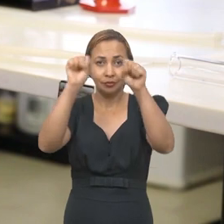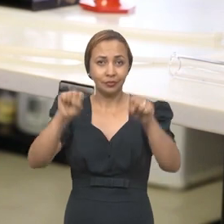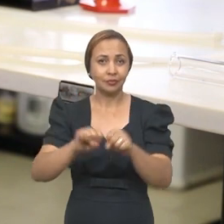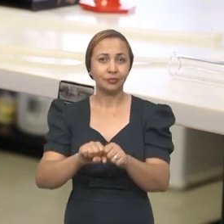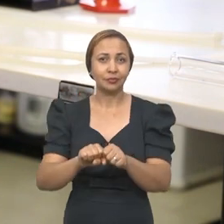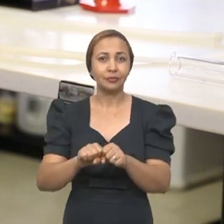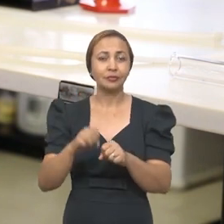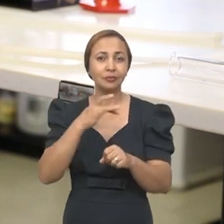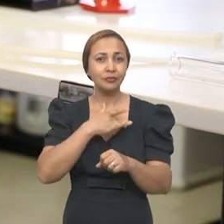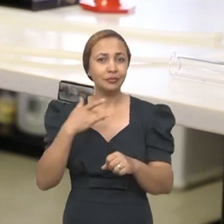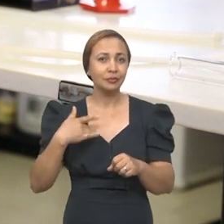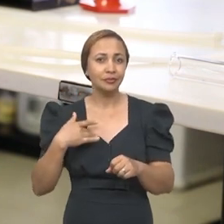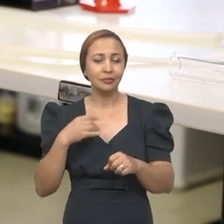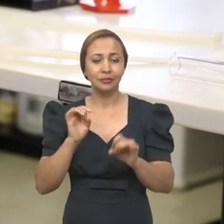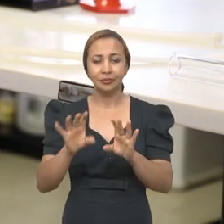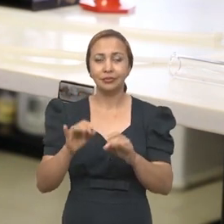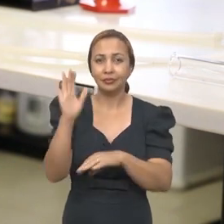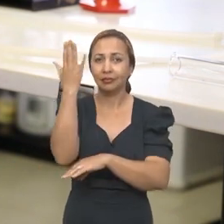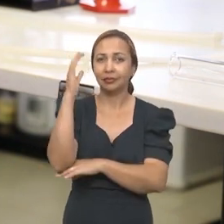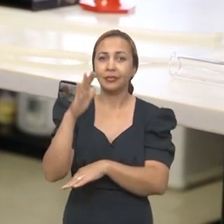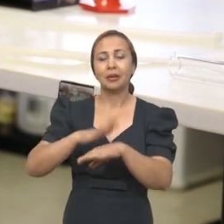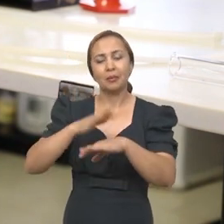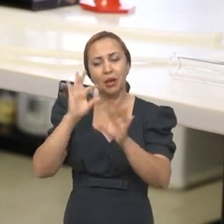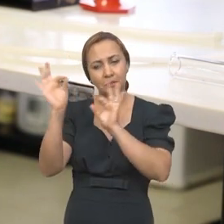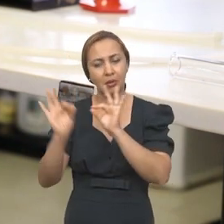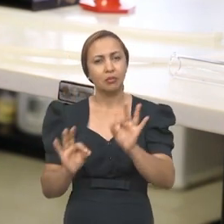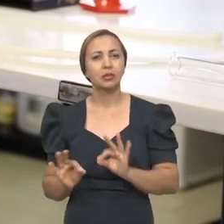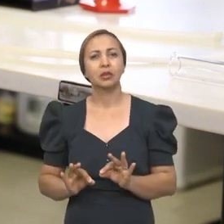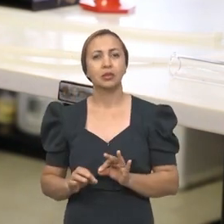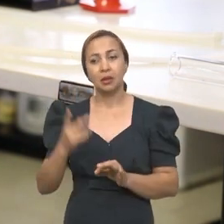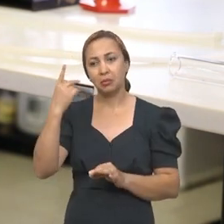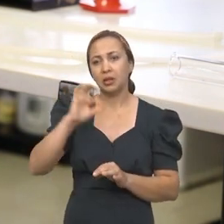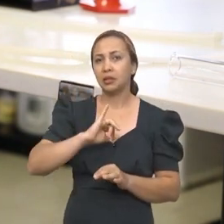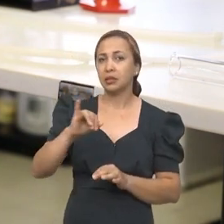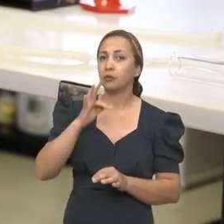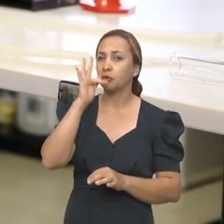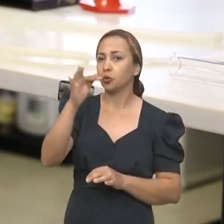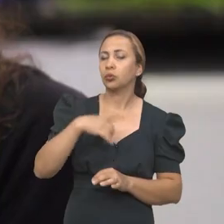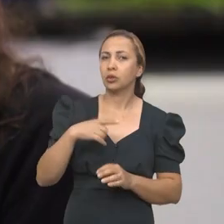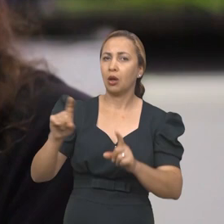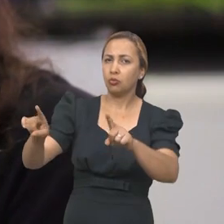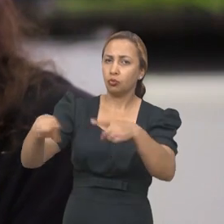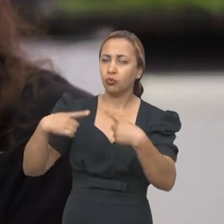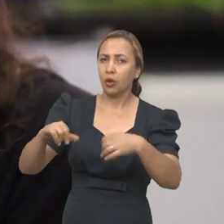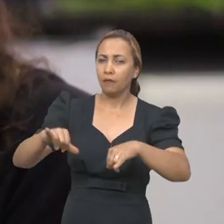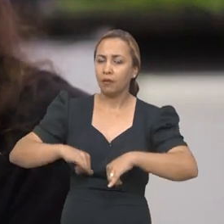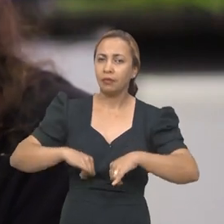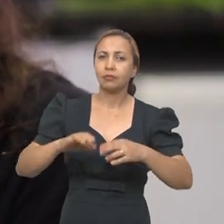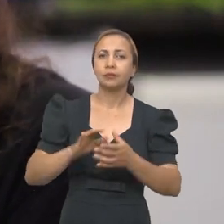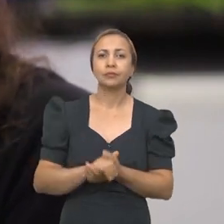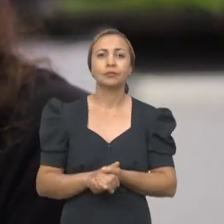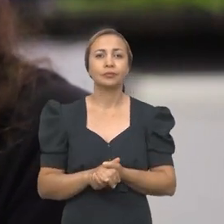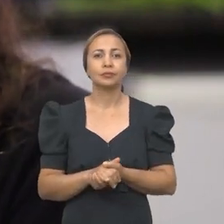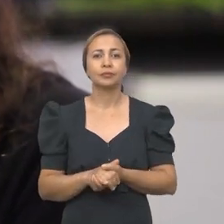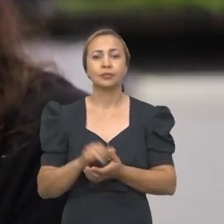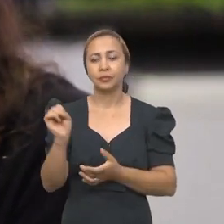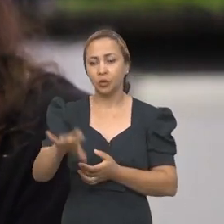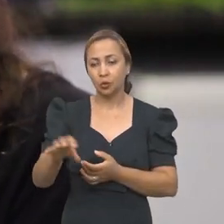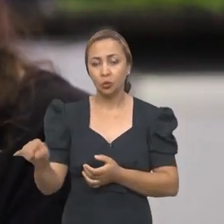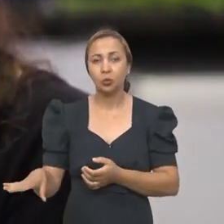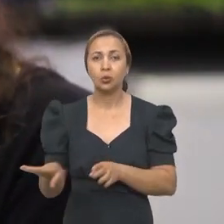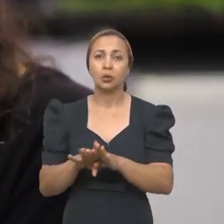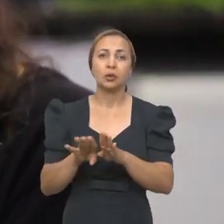da planta, então já deixar ela mais preparada para um possível ataque. pode ser aplicado de diversas formas na